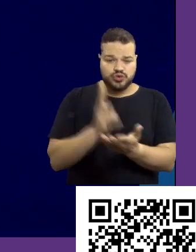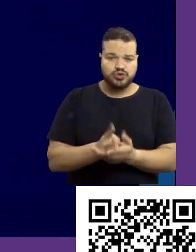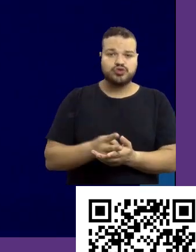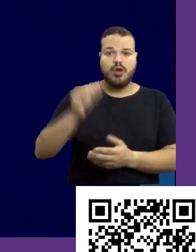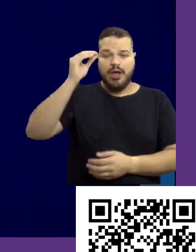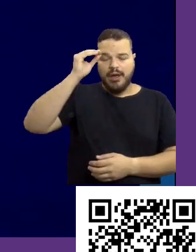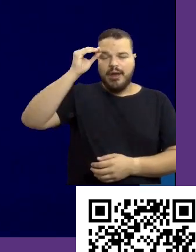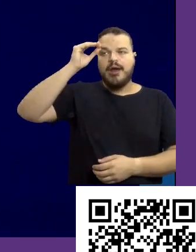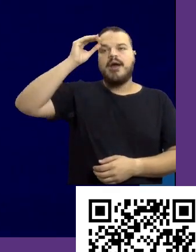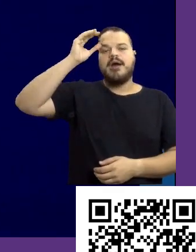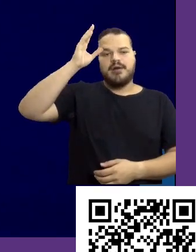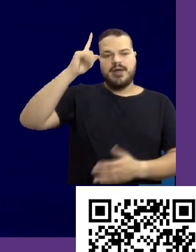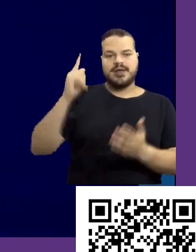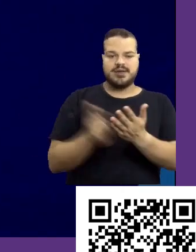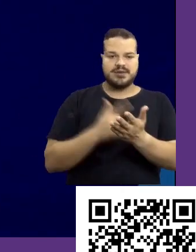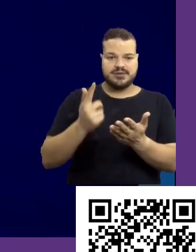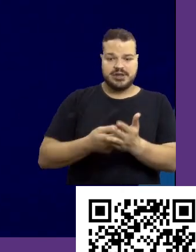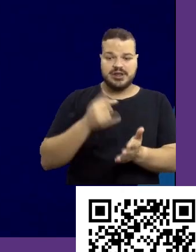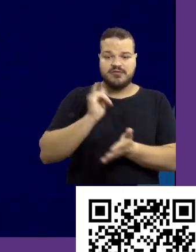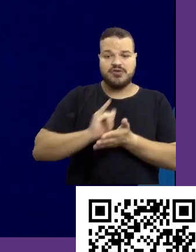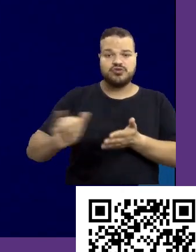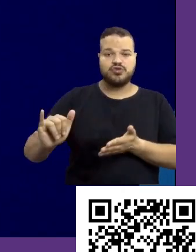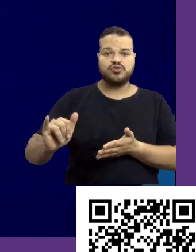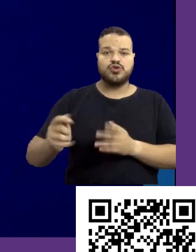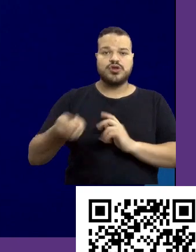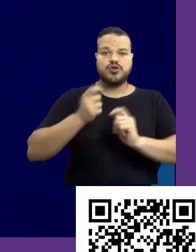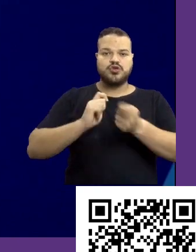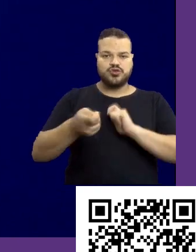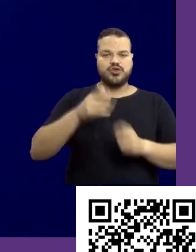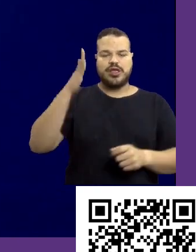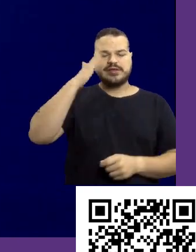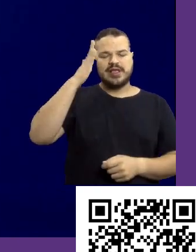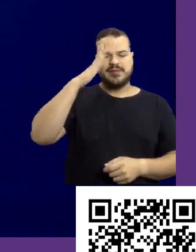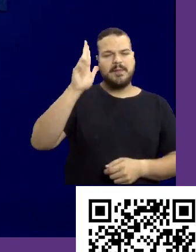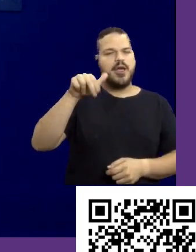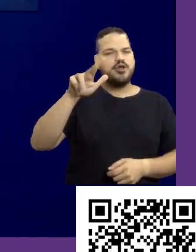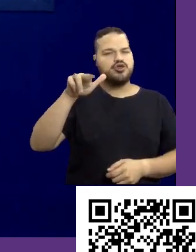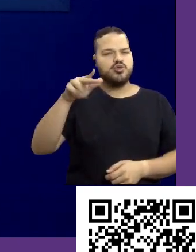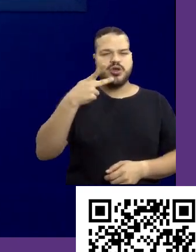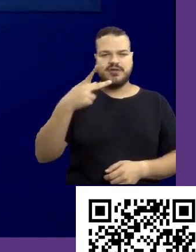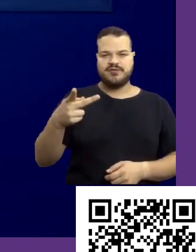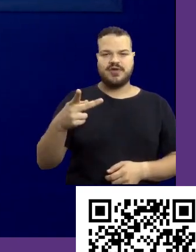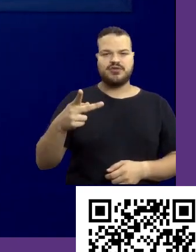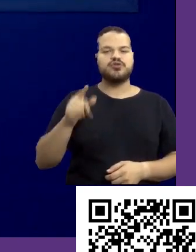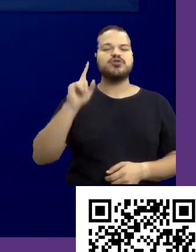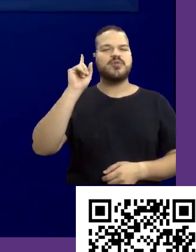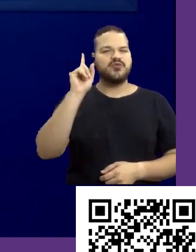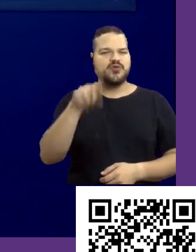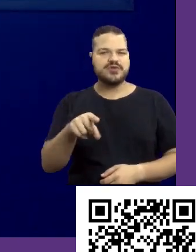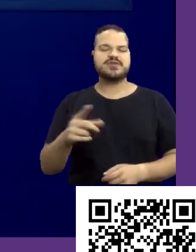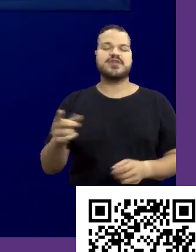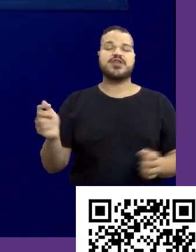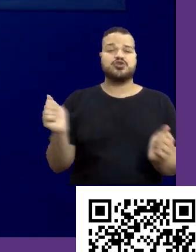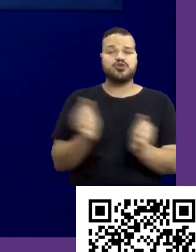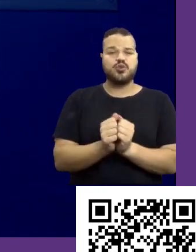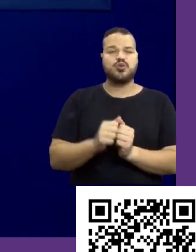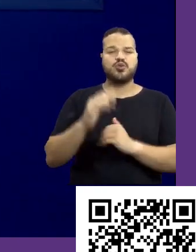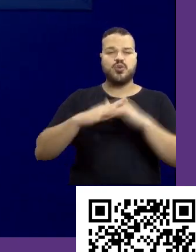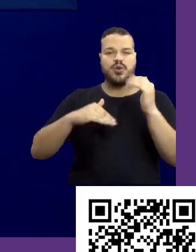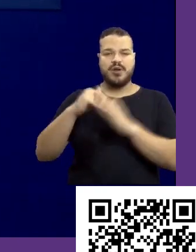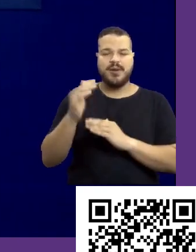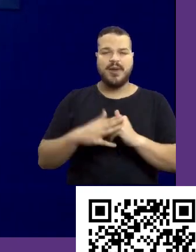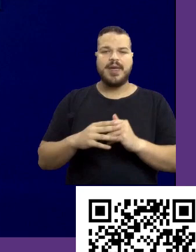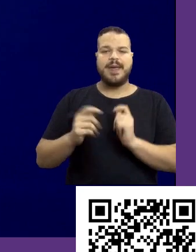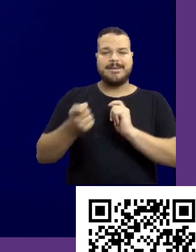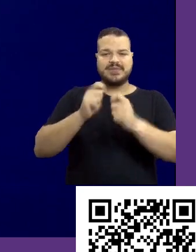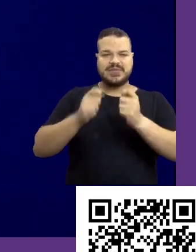conto tudo que os recrutadores sabem, mas nunca te falaram sobre você, sobre a sua carreira e sobre os processos seletivos. Aqui